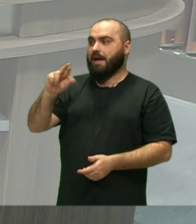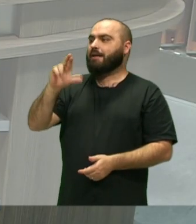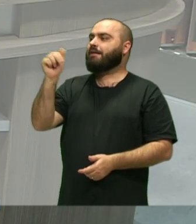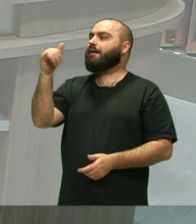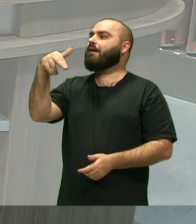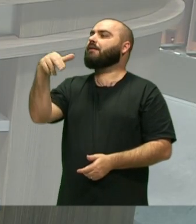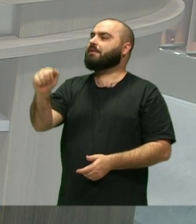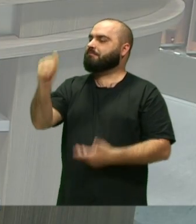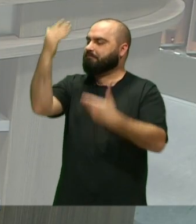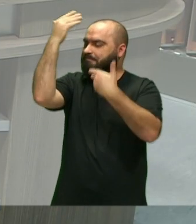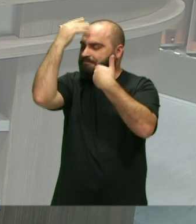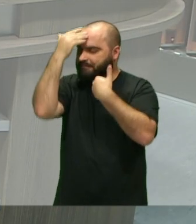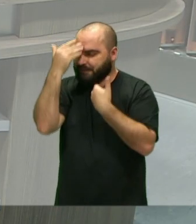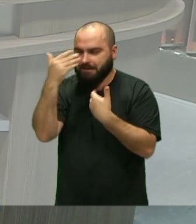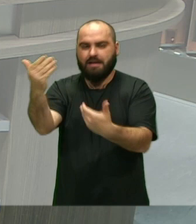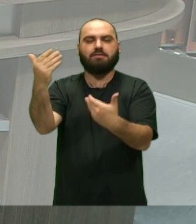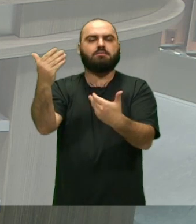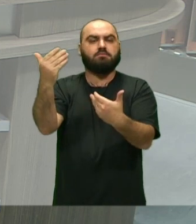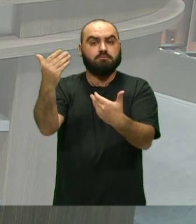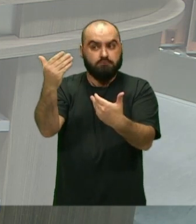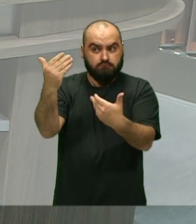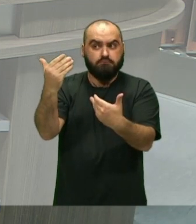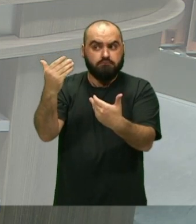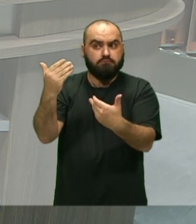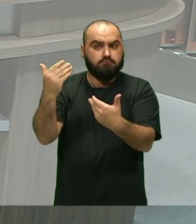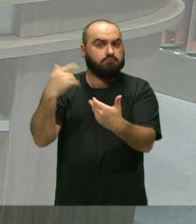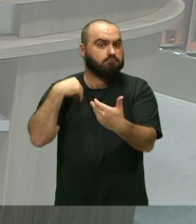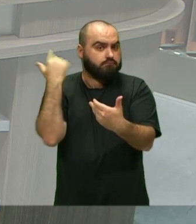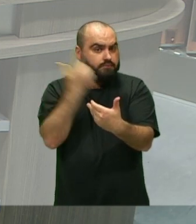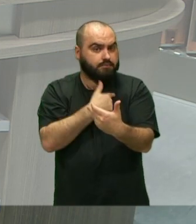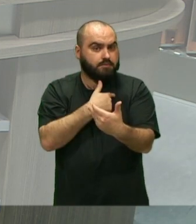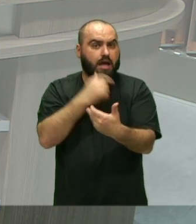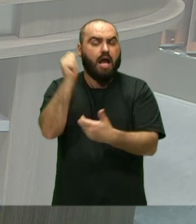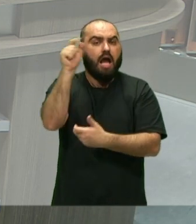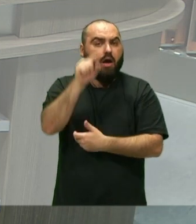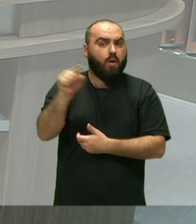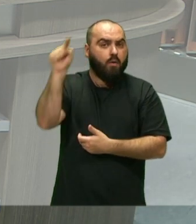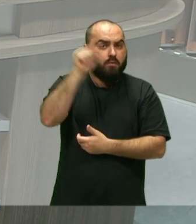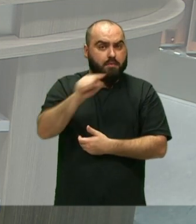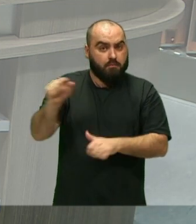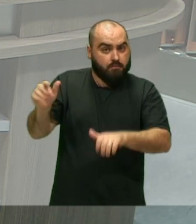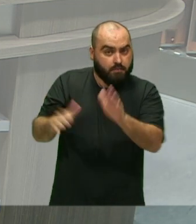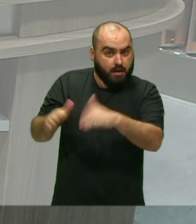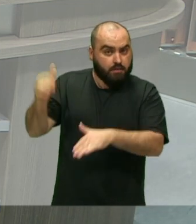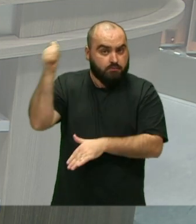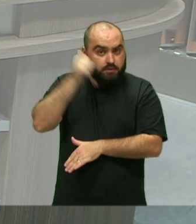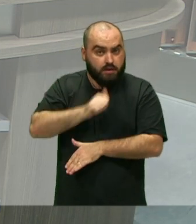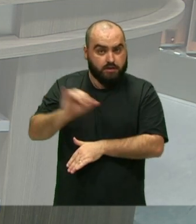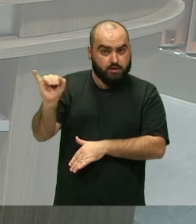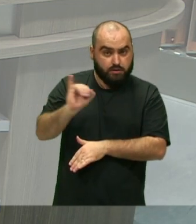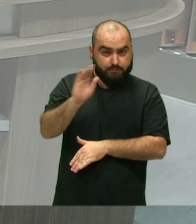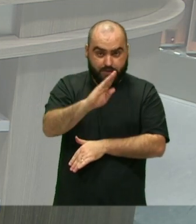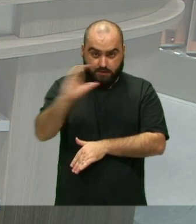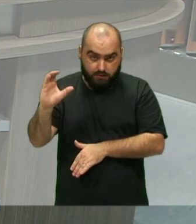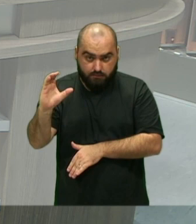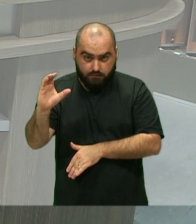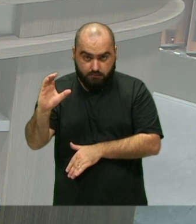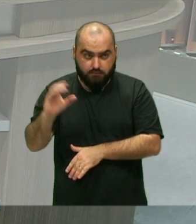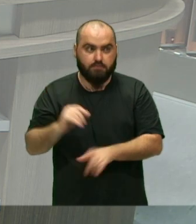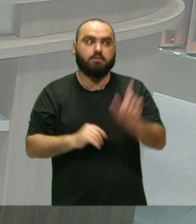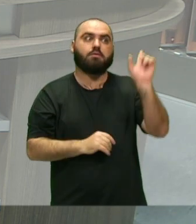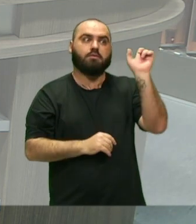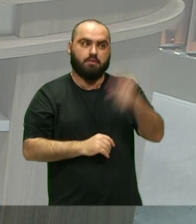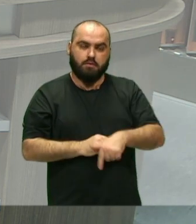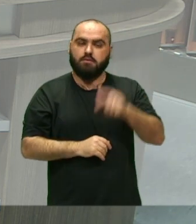obrigada e ó vamos como é que é é arroba baque mulher itajaibc isso mesmo